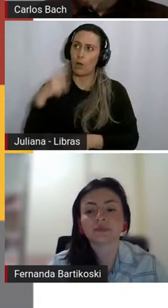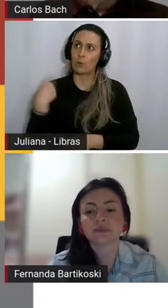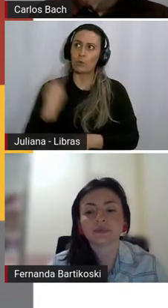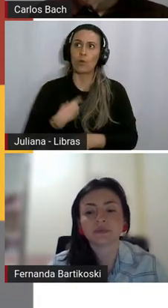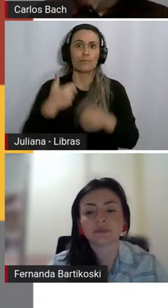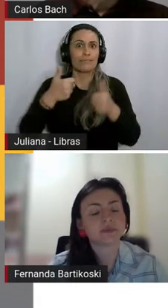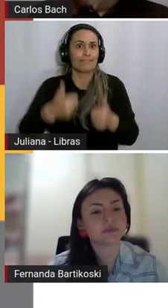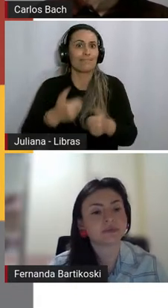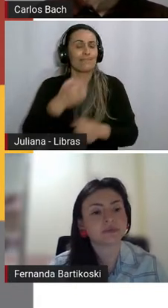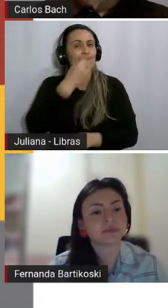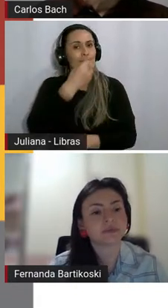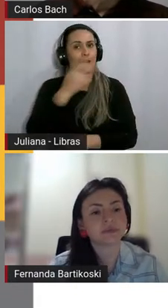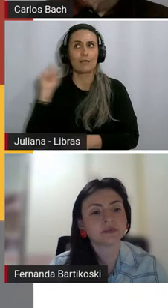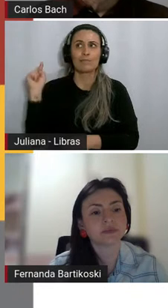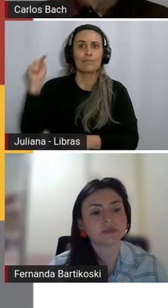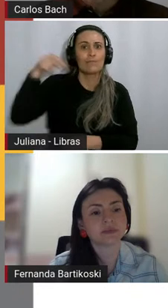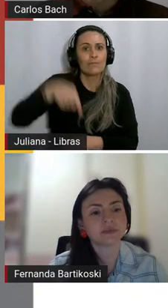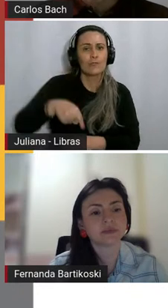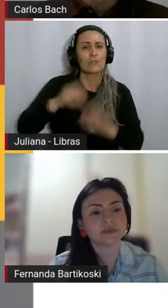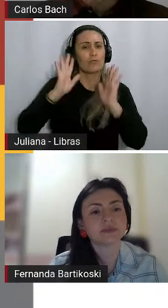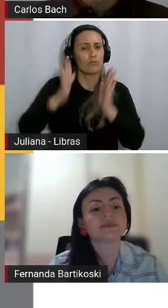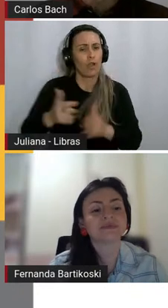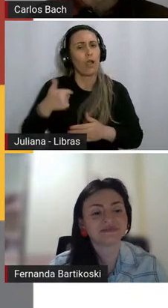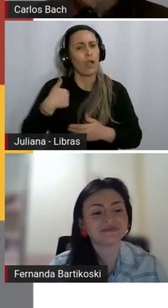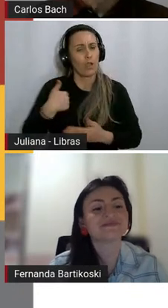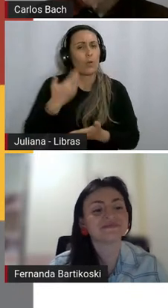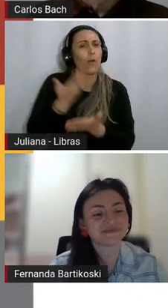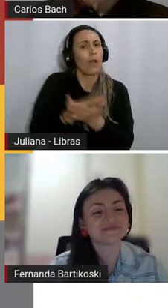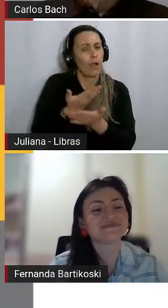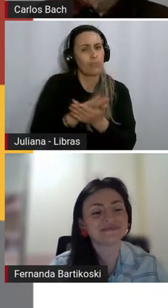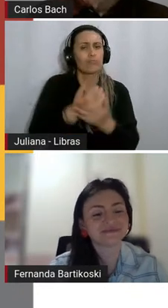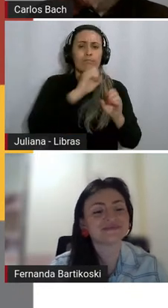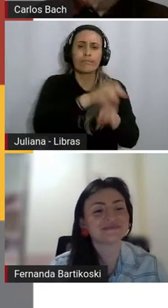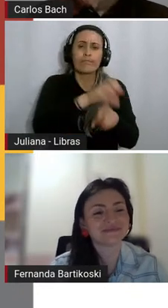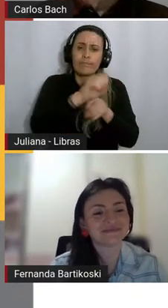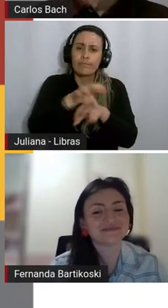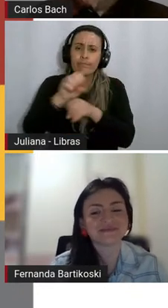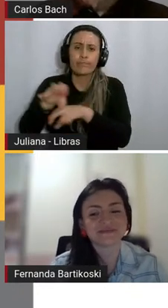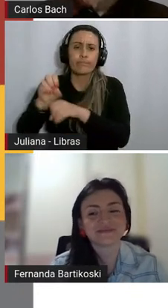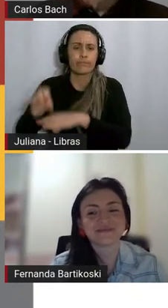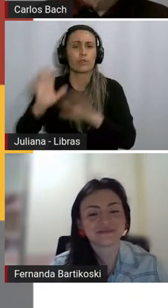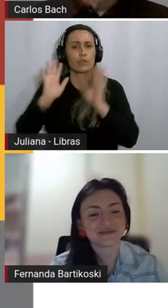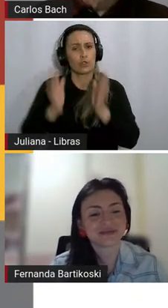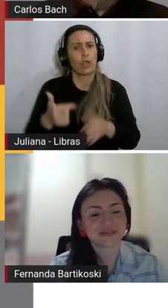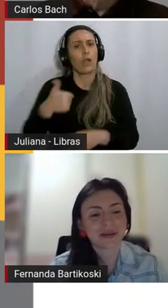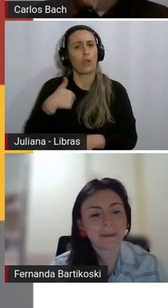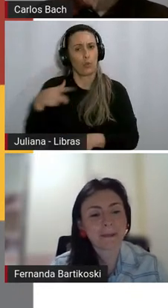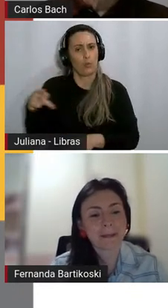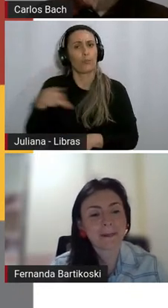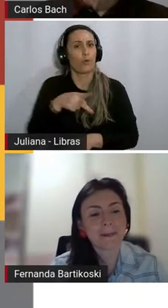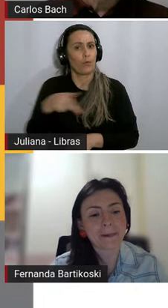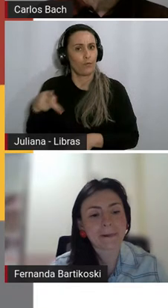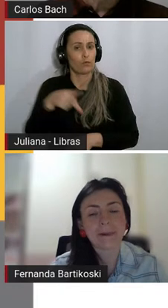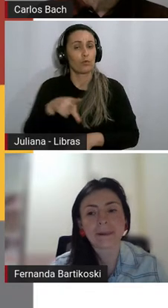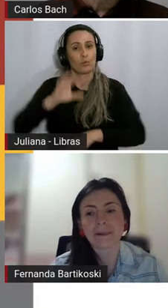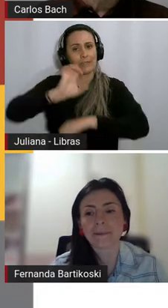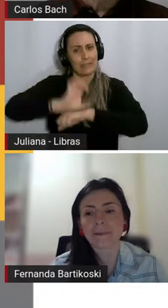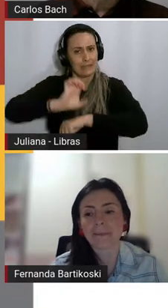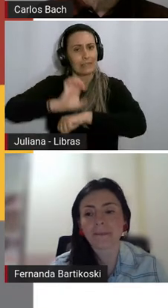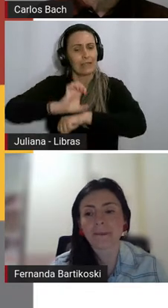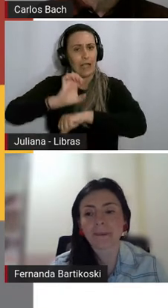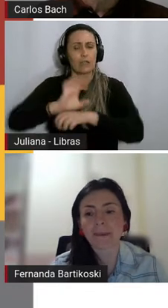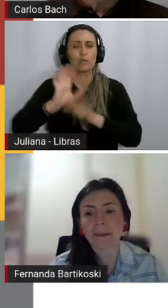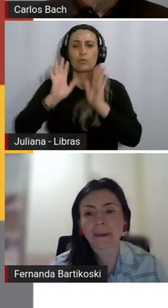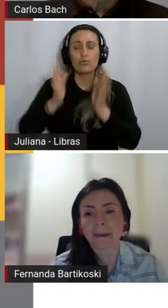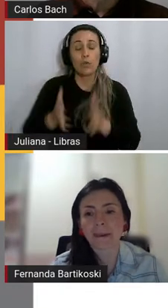já estive nas salas de aulas do Estado, também já fui professor do Estado e é muito gratificante ver quando